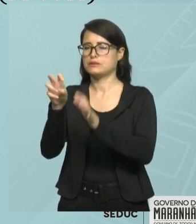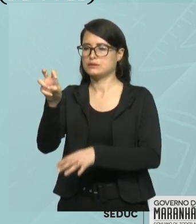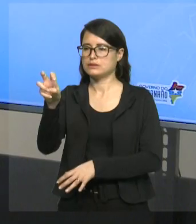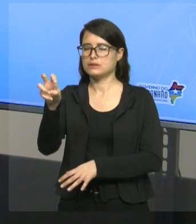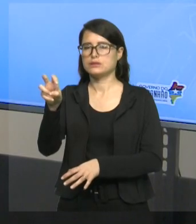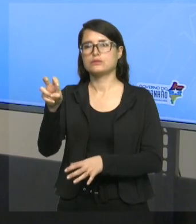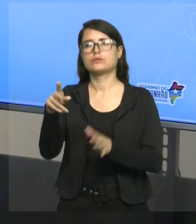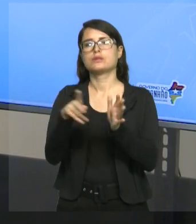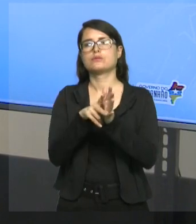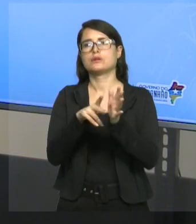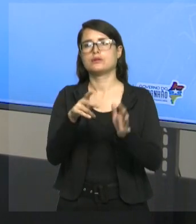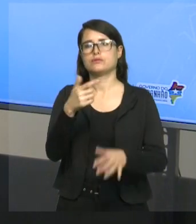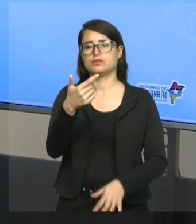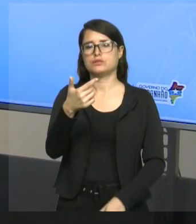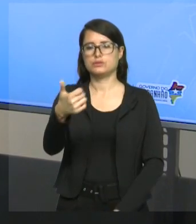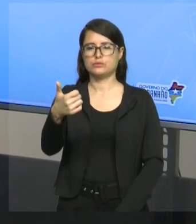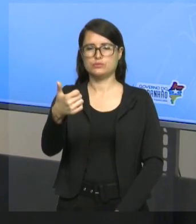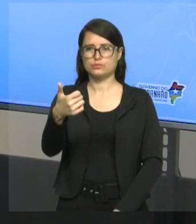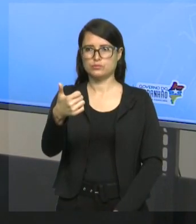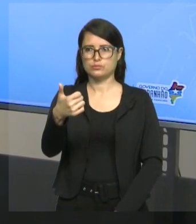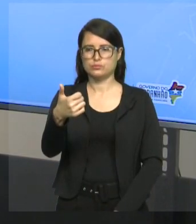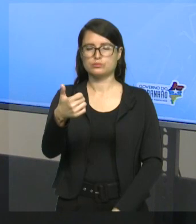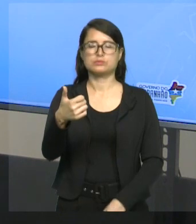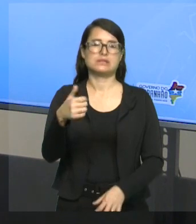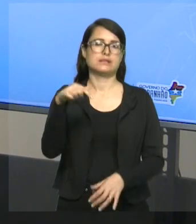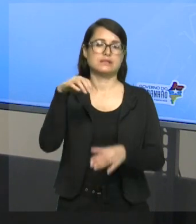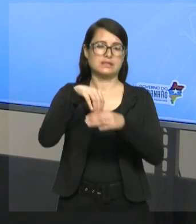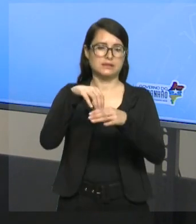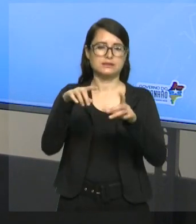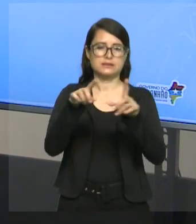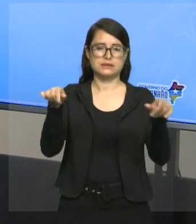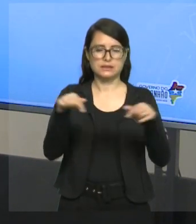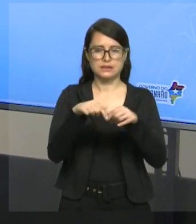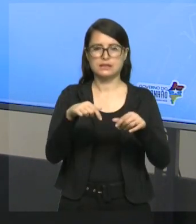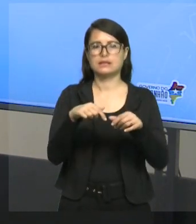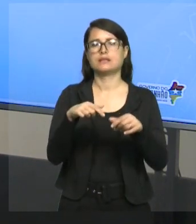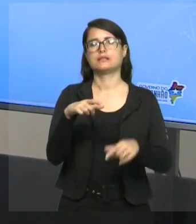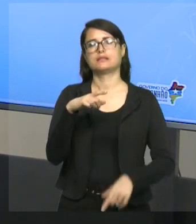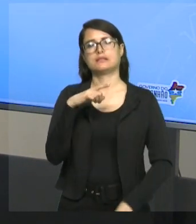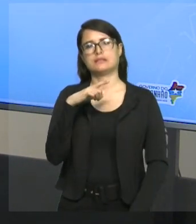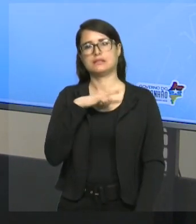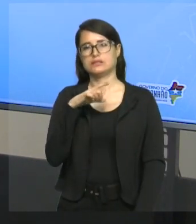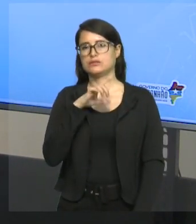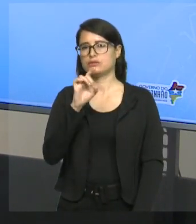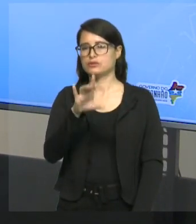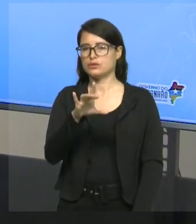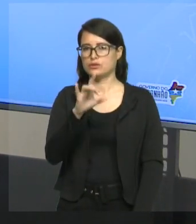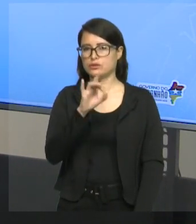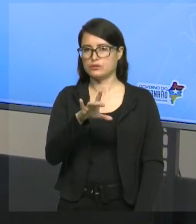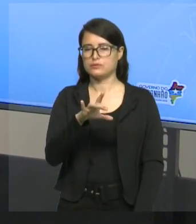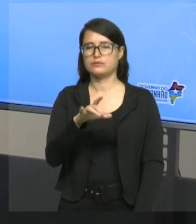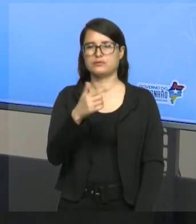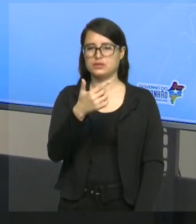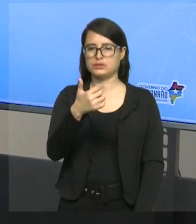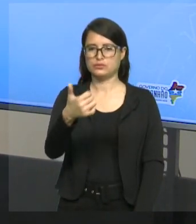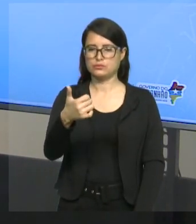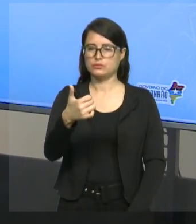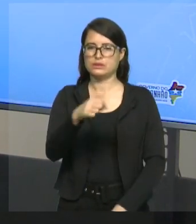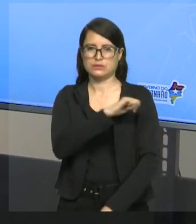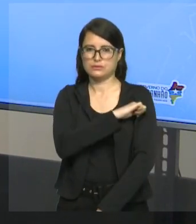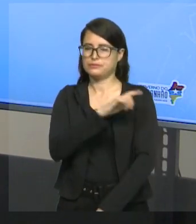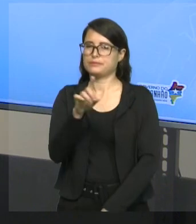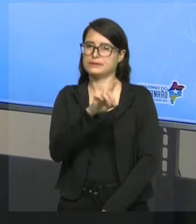turma tem apenas vinte e um alunos? Não. Tem vinte e um alunos que gostam de matemática ou de arte.